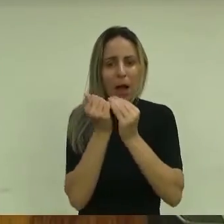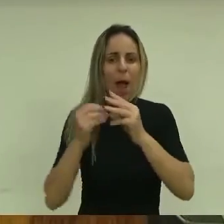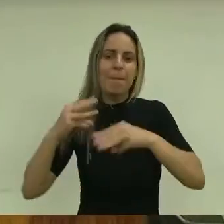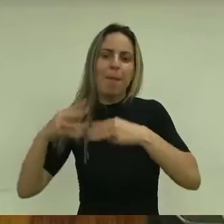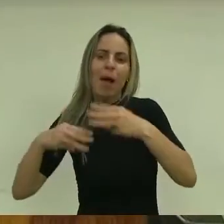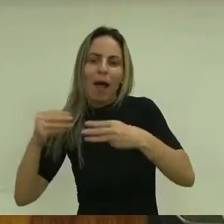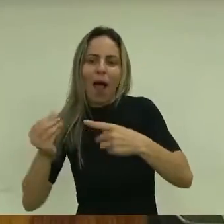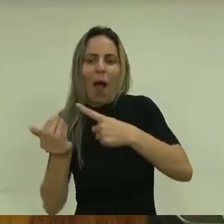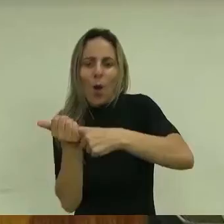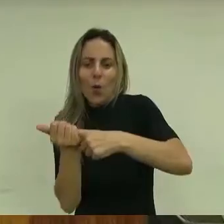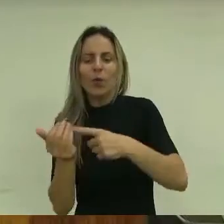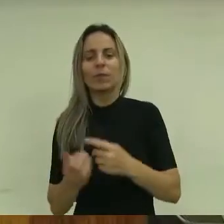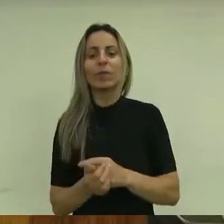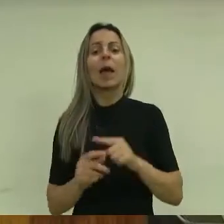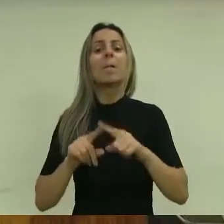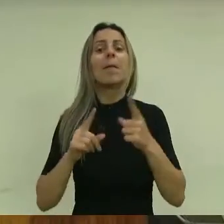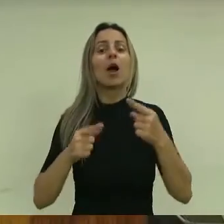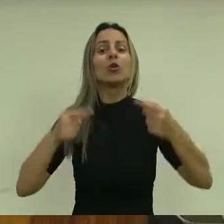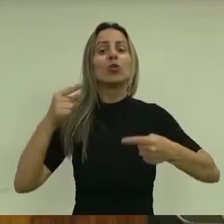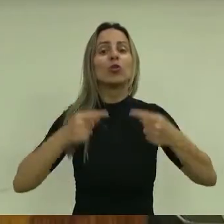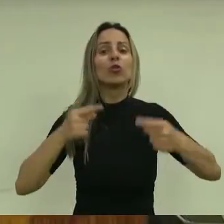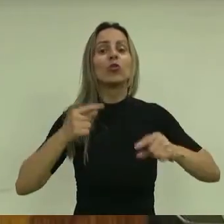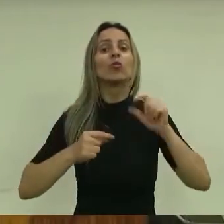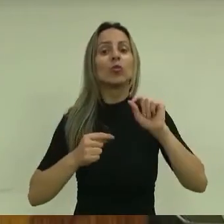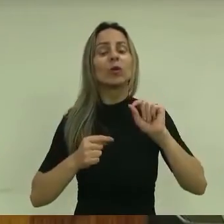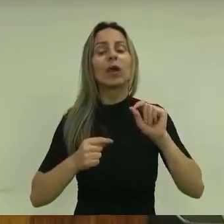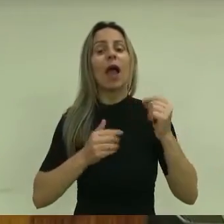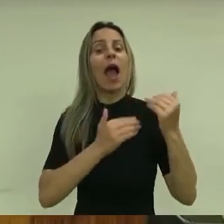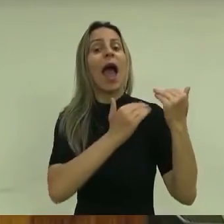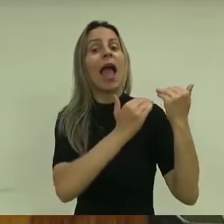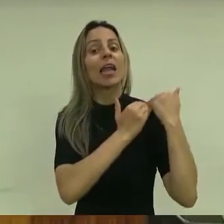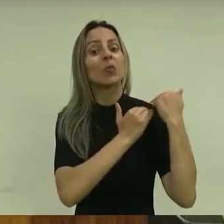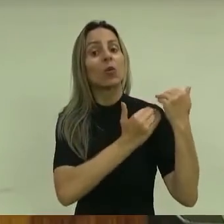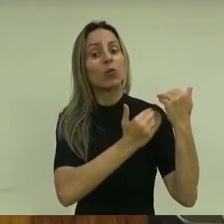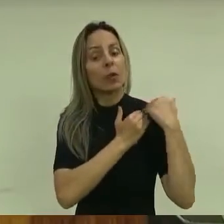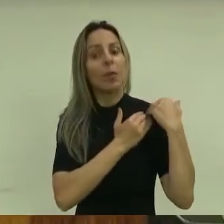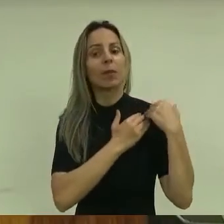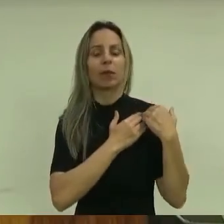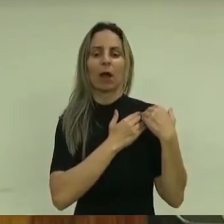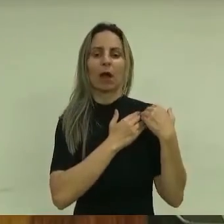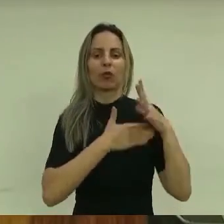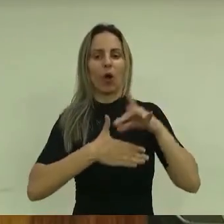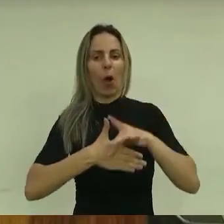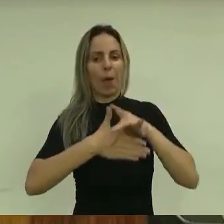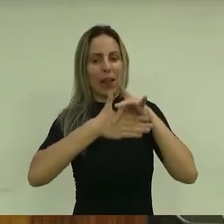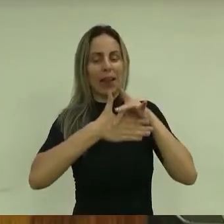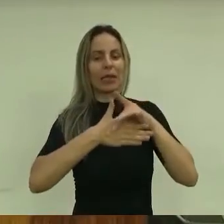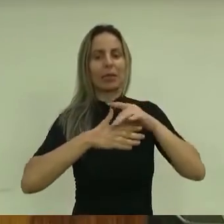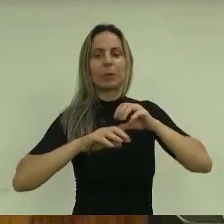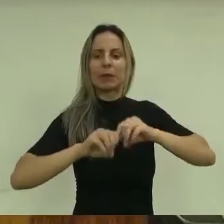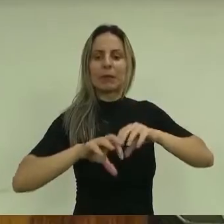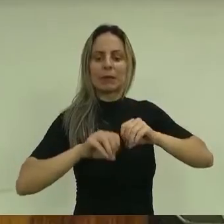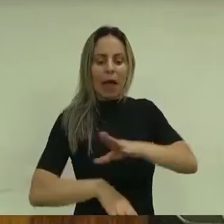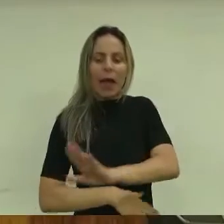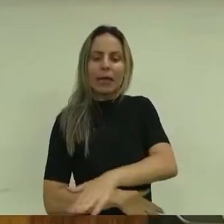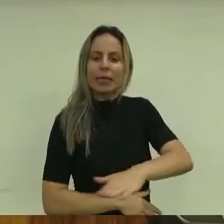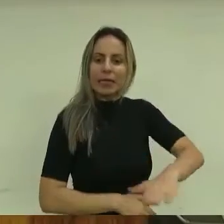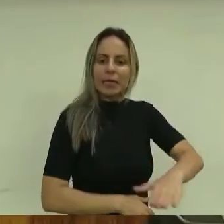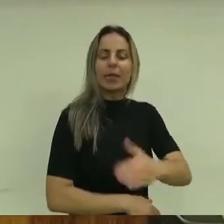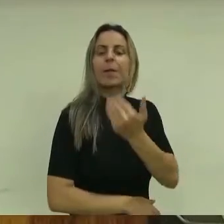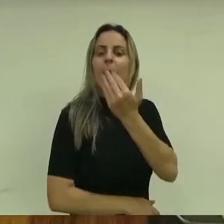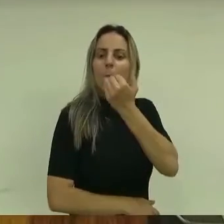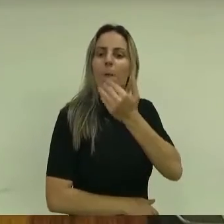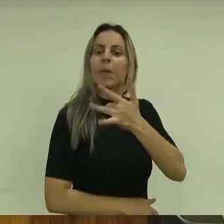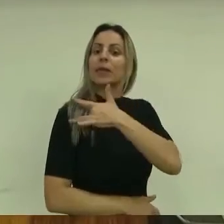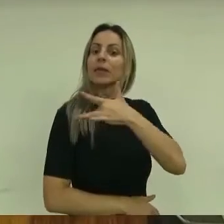O que se discute aqui é a nossa responsabilidade quanto o Estado de educar as nossas crianças para que elas